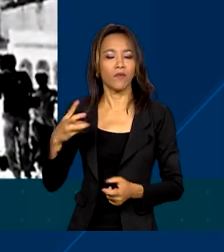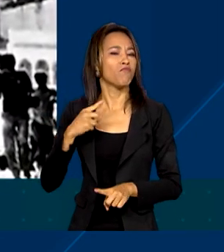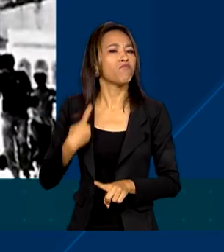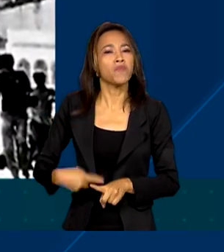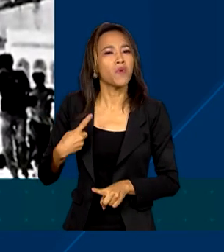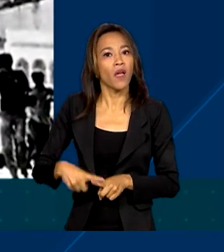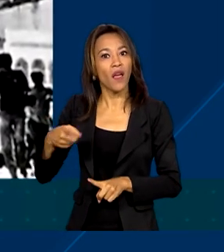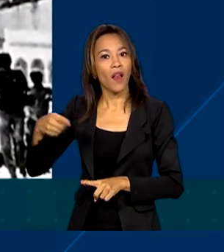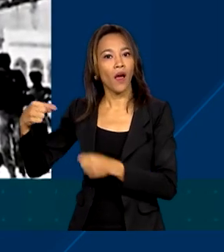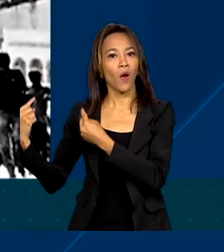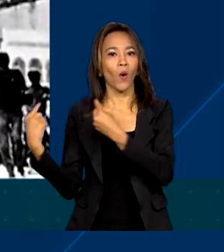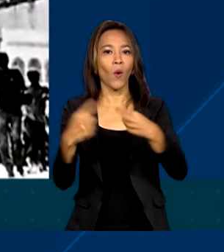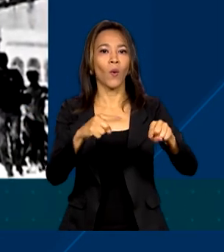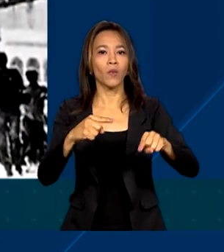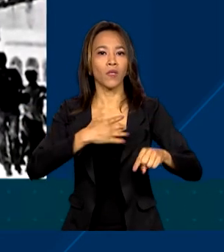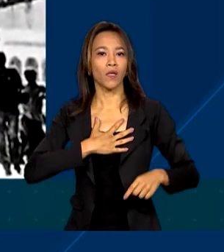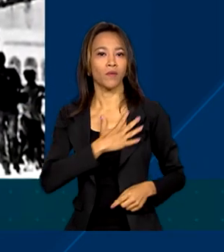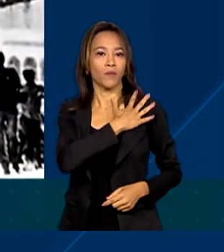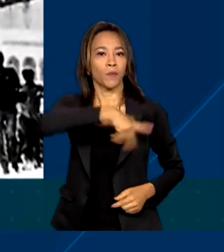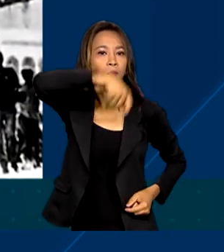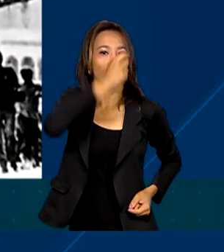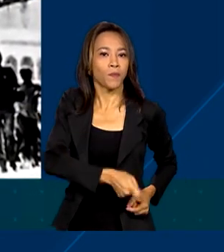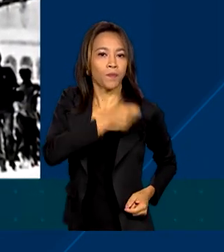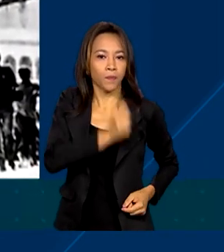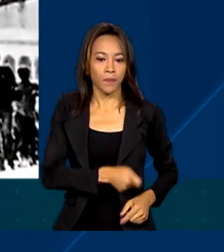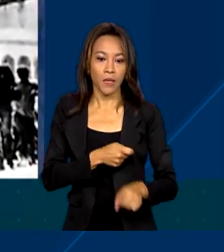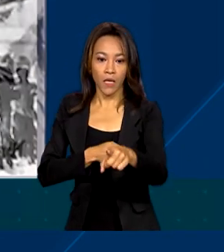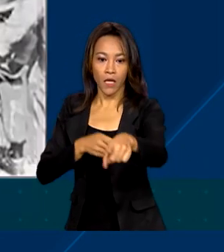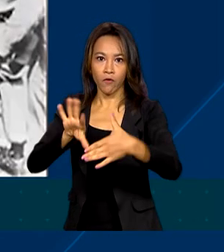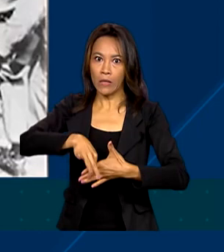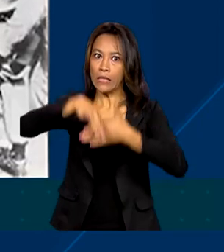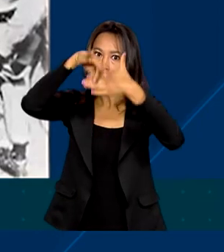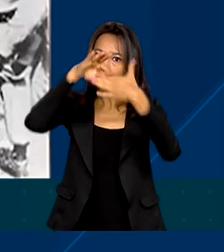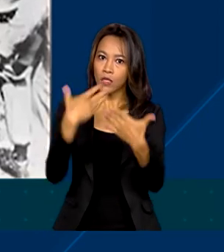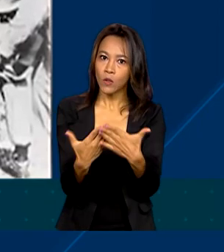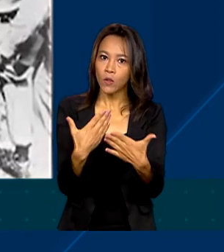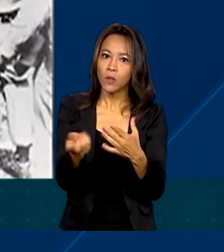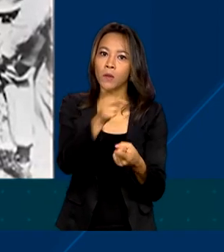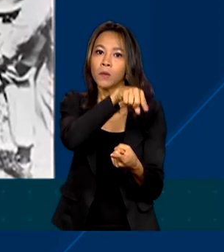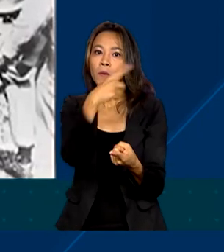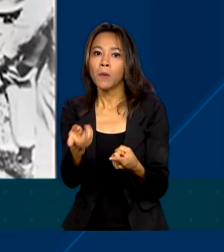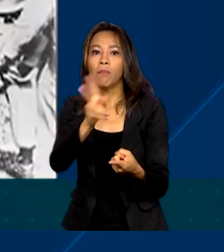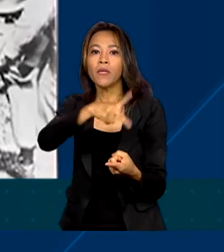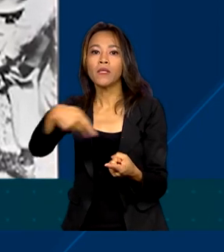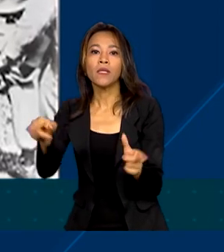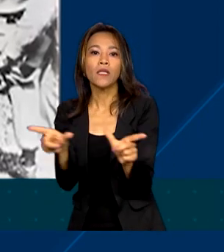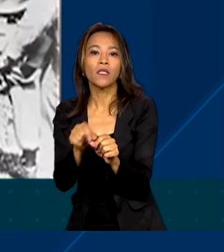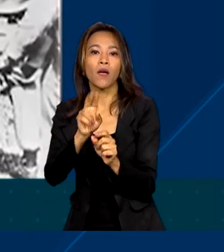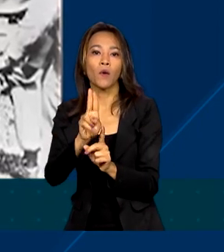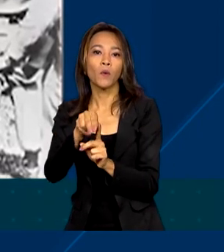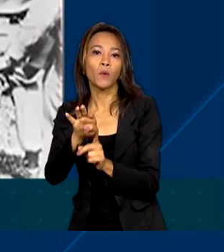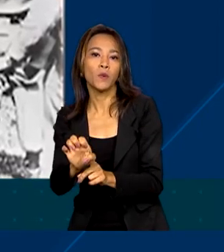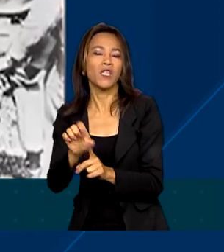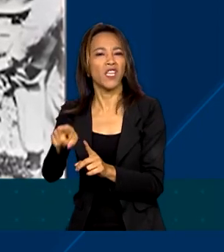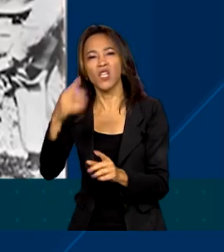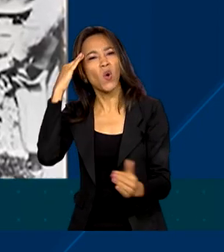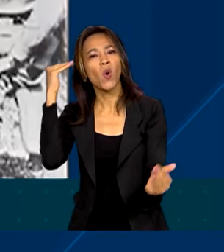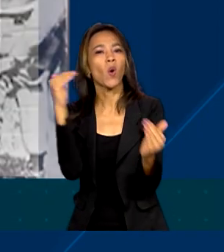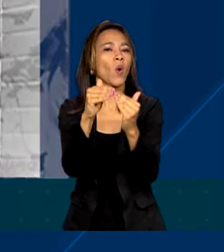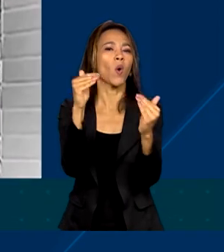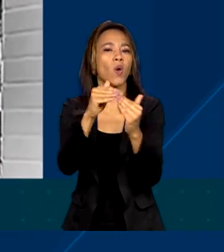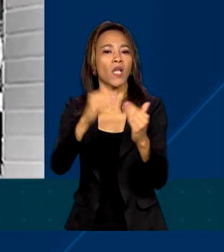contra a ditadura militar. Onestino foi líder estudantil, presidente da UNE e suas posições contra o regime